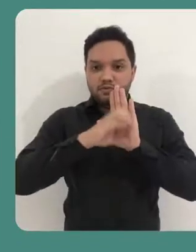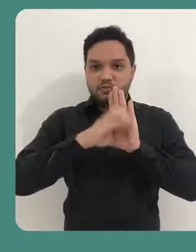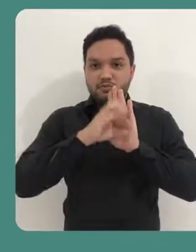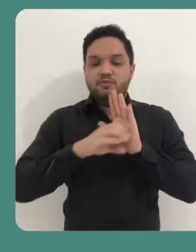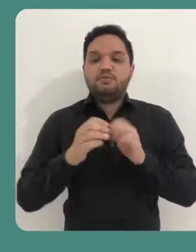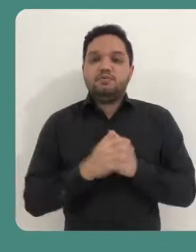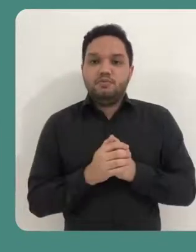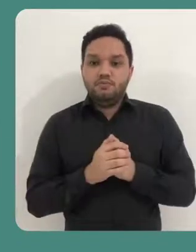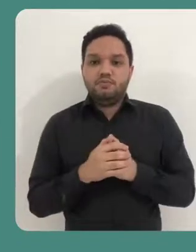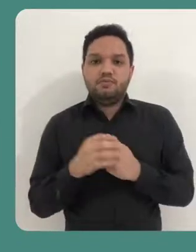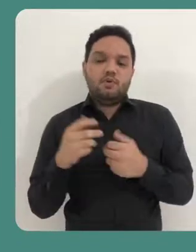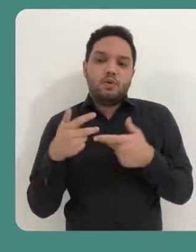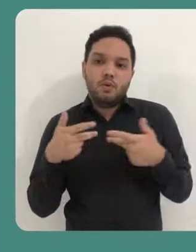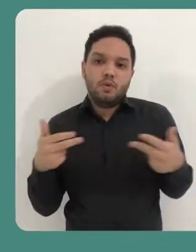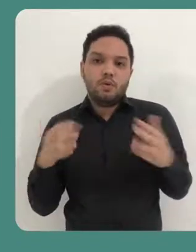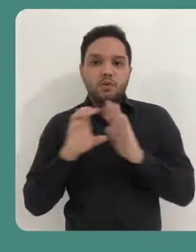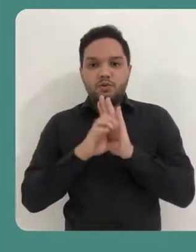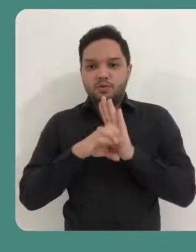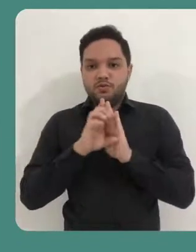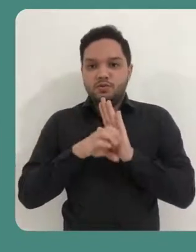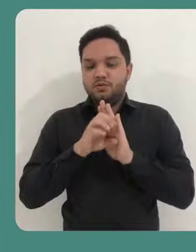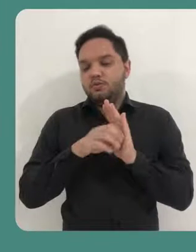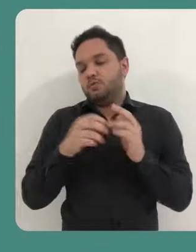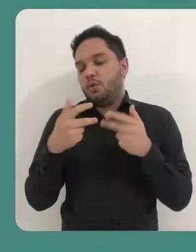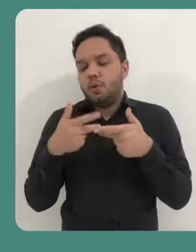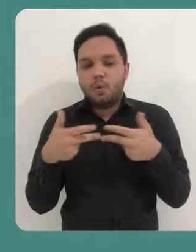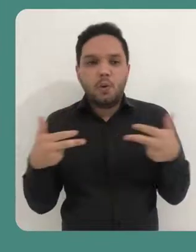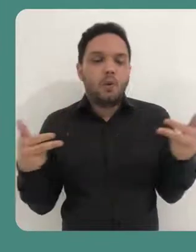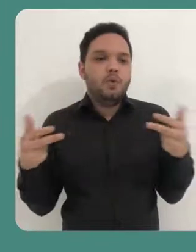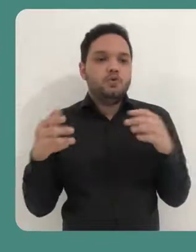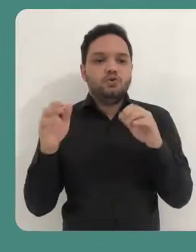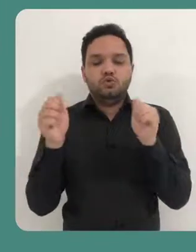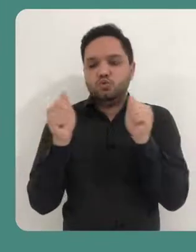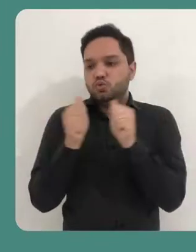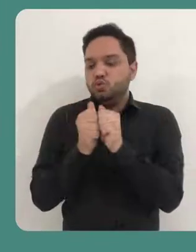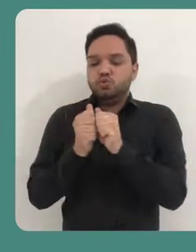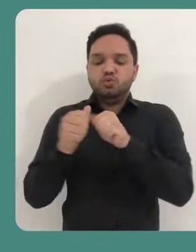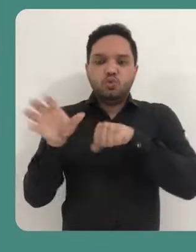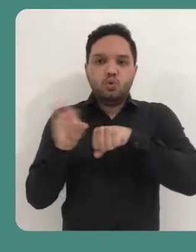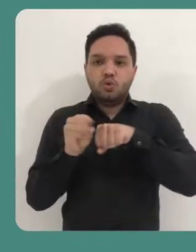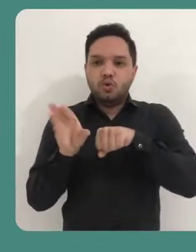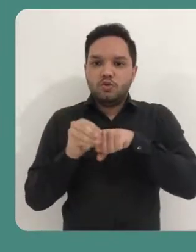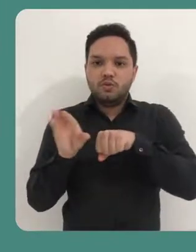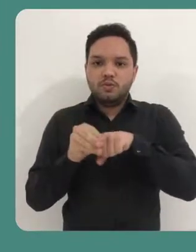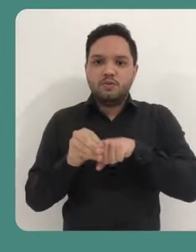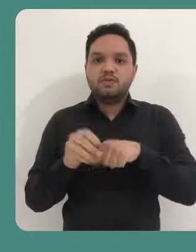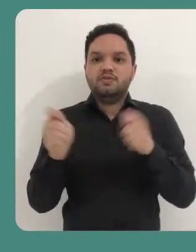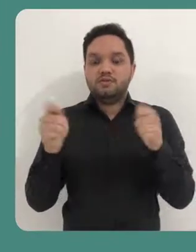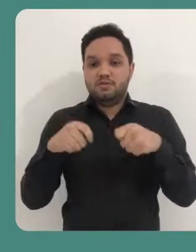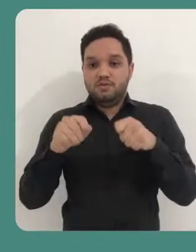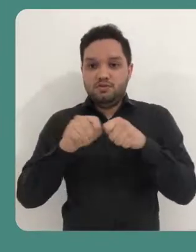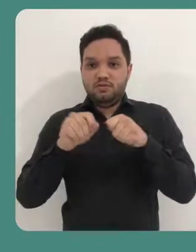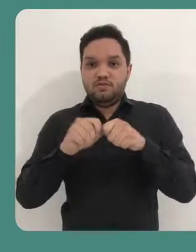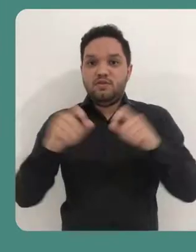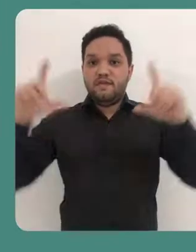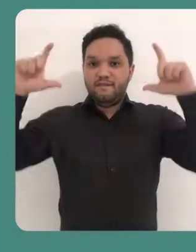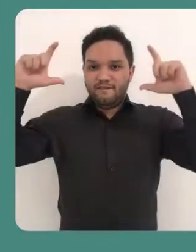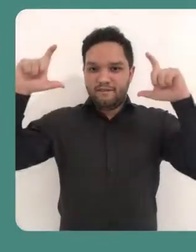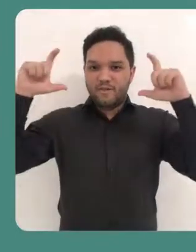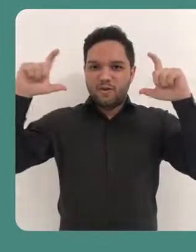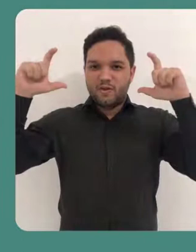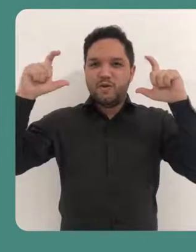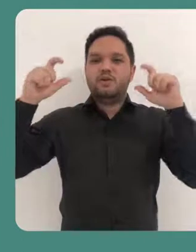onde um mapa conceitual de algum conceito ou de algum conjunto de conhecimentos vai compor o